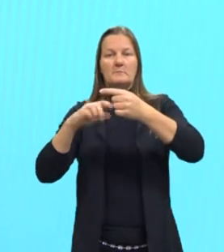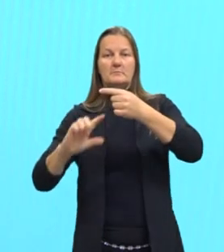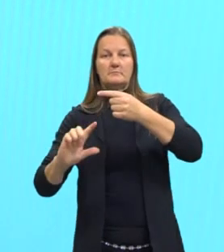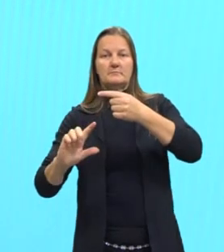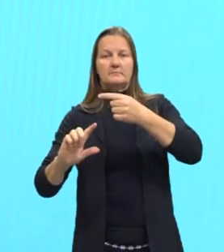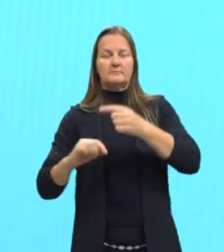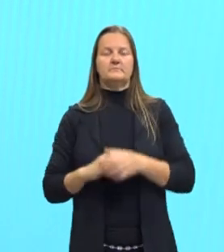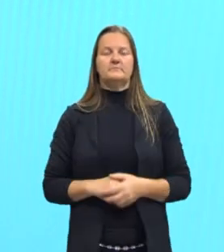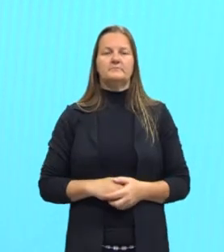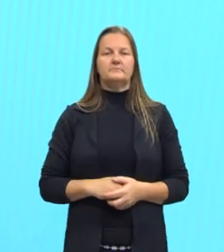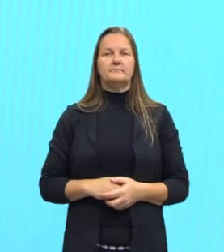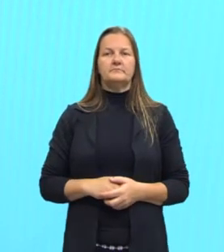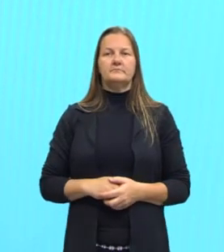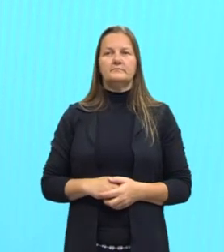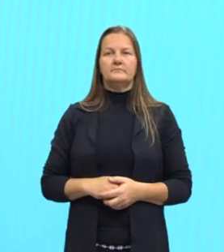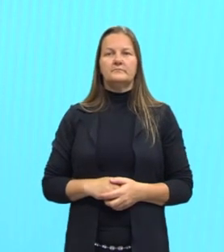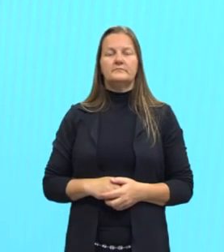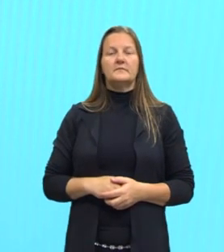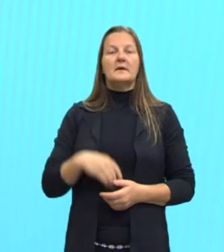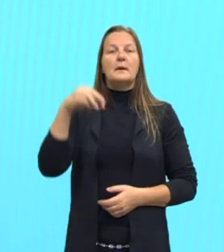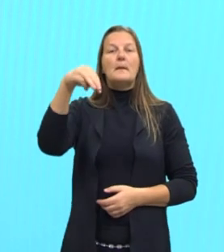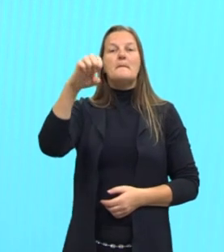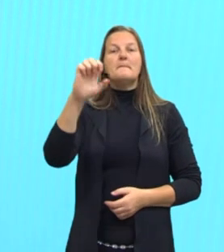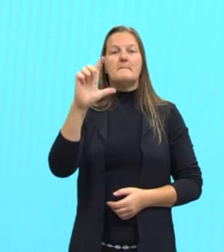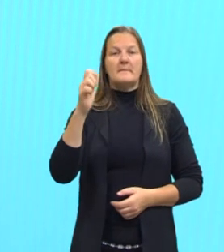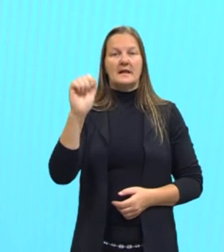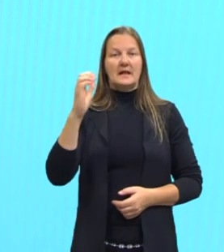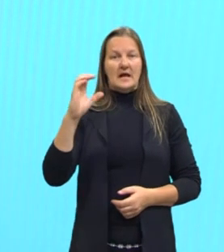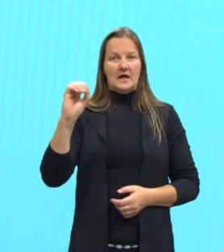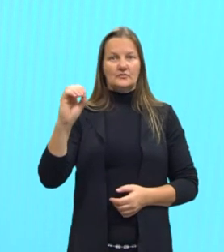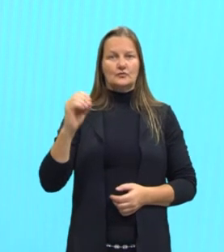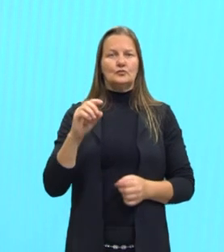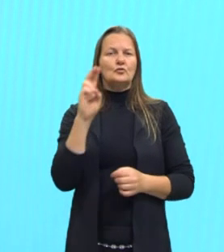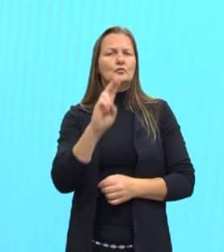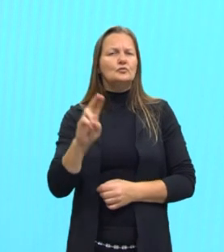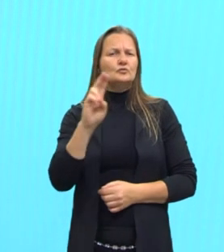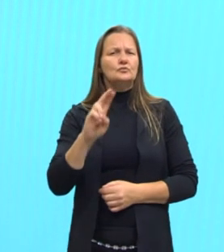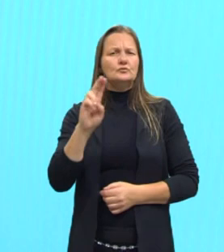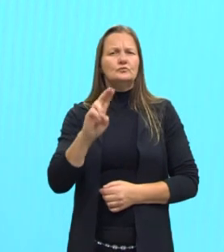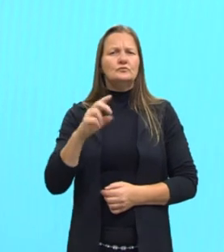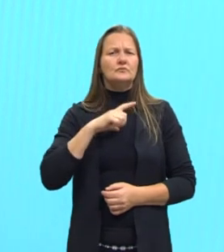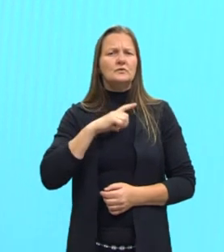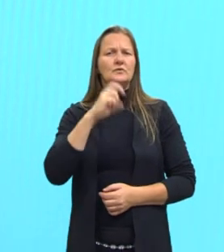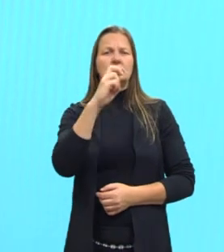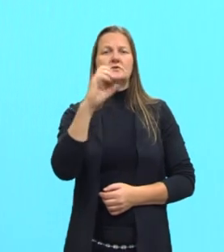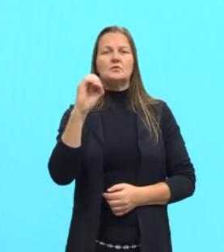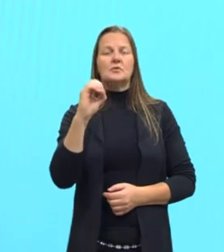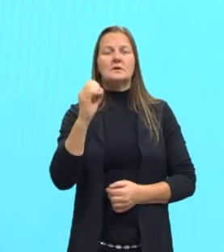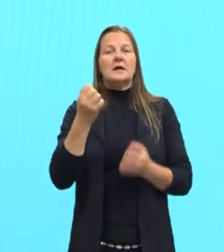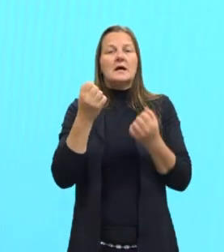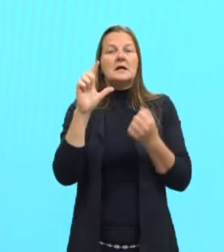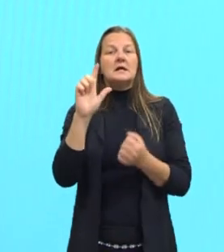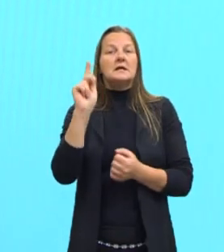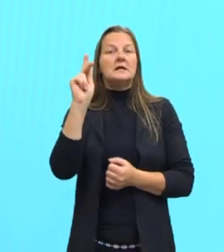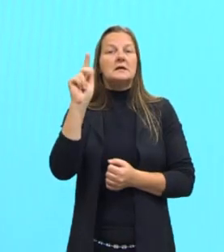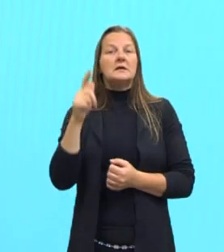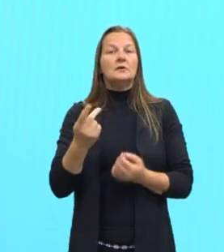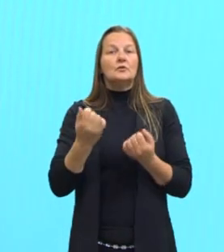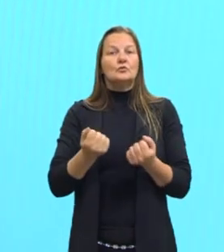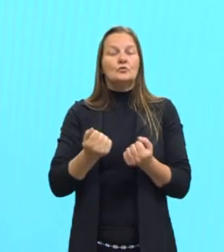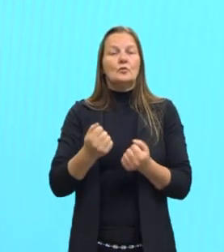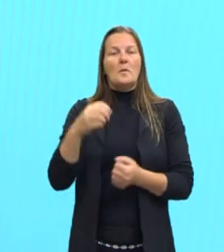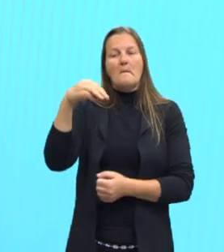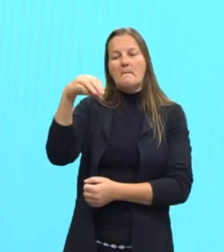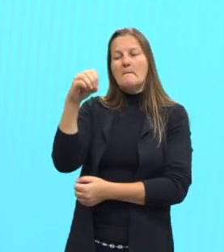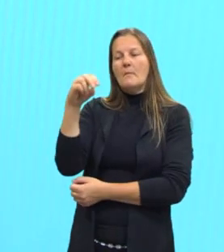por ml. O melaço utilizado apresentou 50 quilos de monossacarídeos na